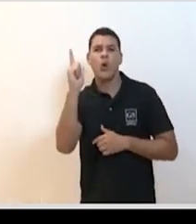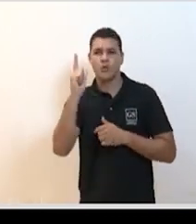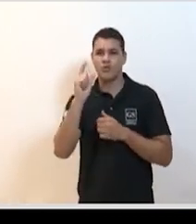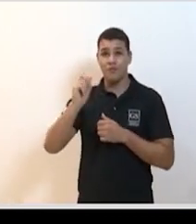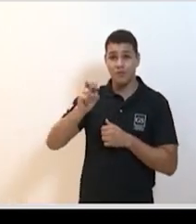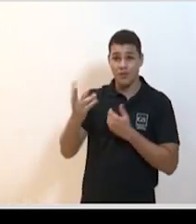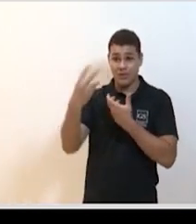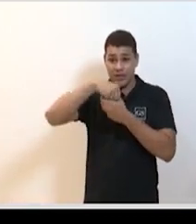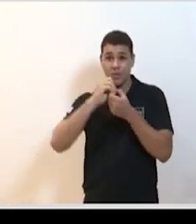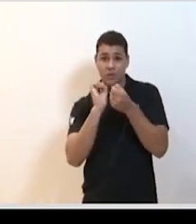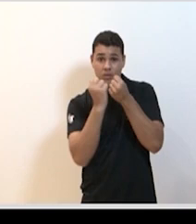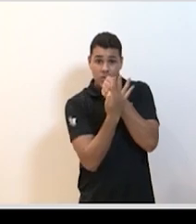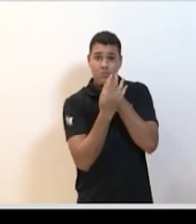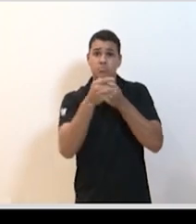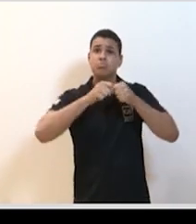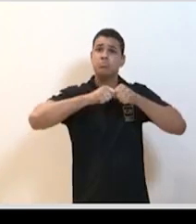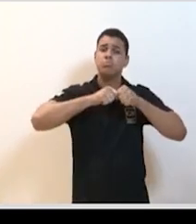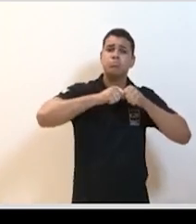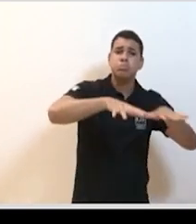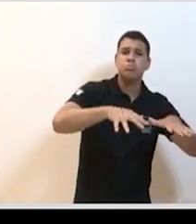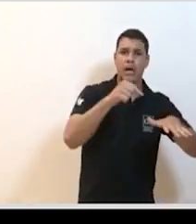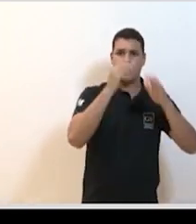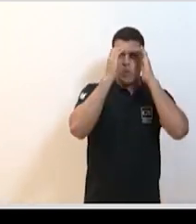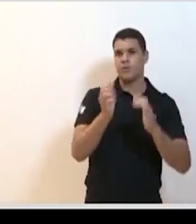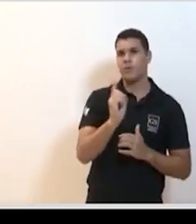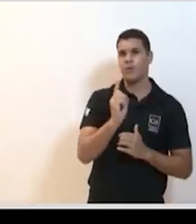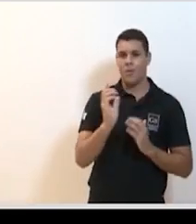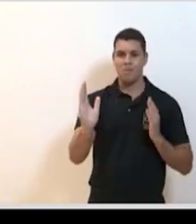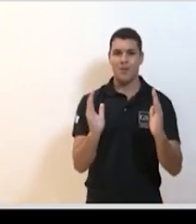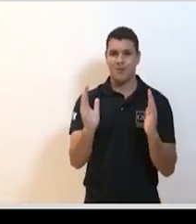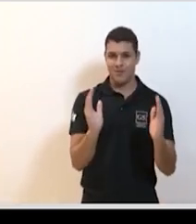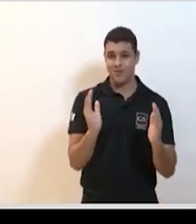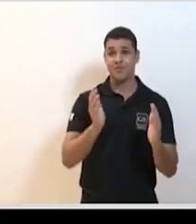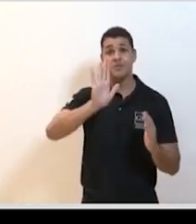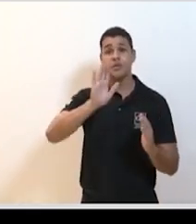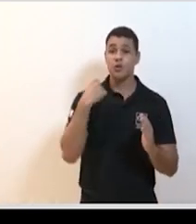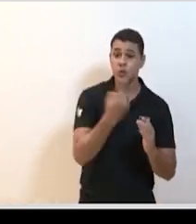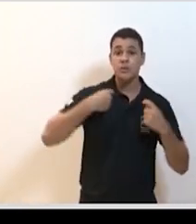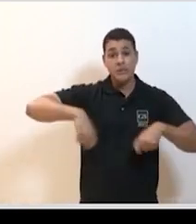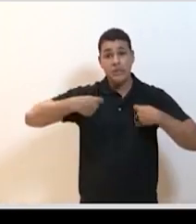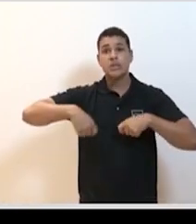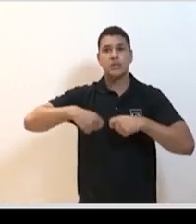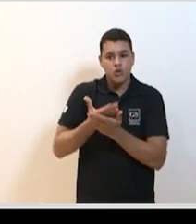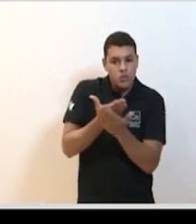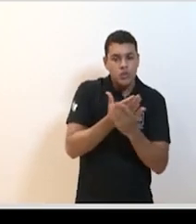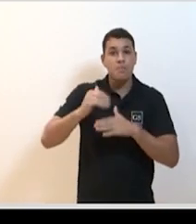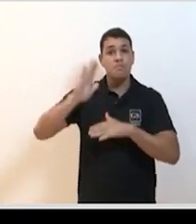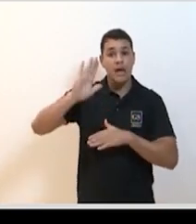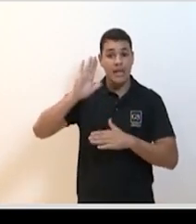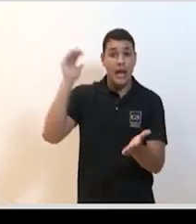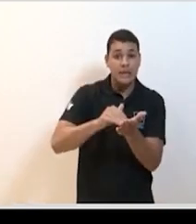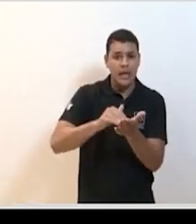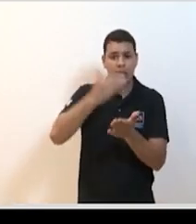forma. Sars não se comportou dessa forma, não respeitou essa sazonalidade. Então, gente ainda precisa entender os aspectos relacionados a